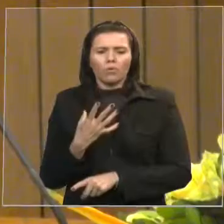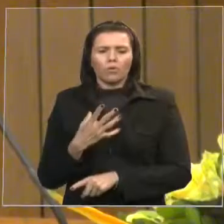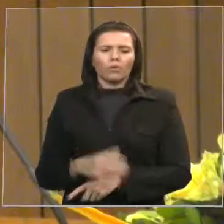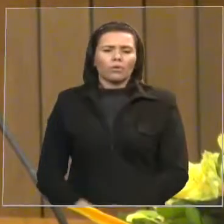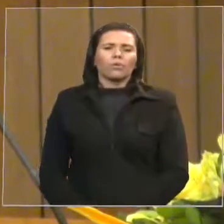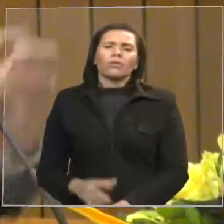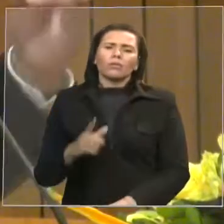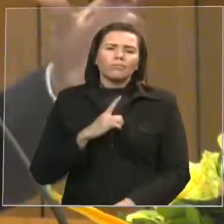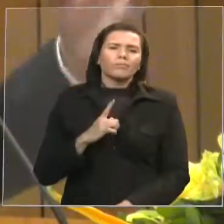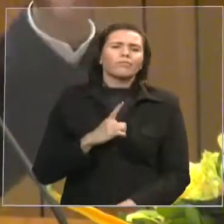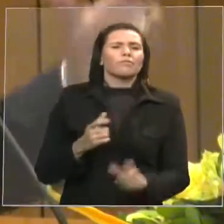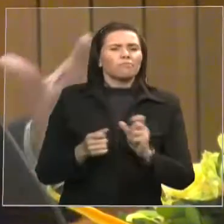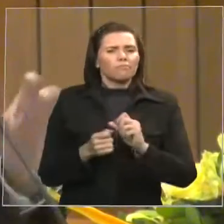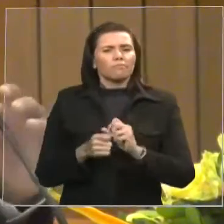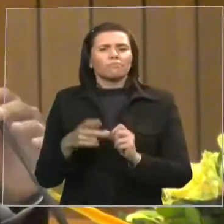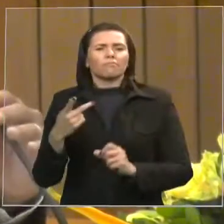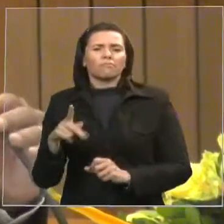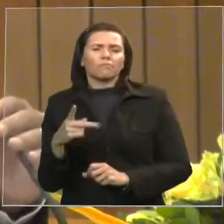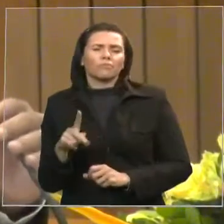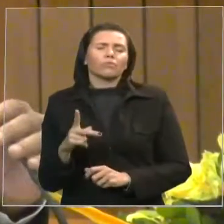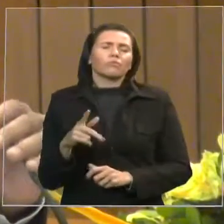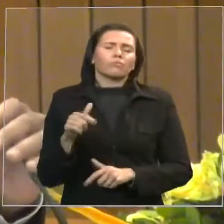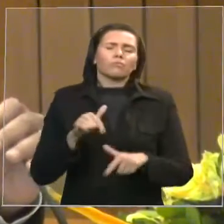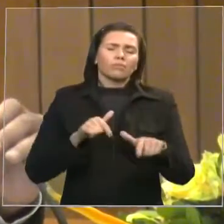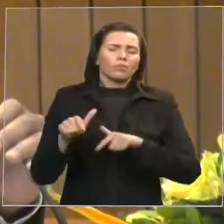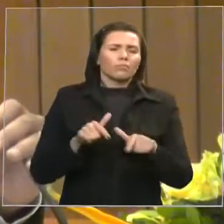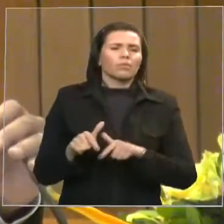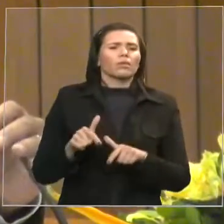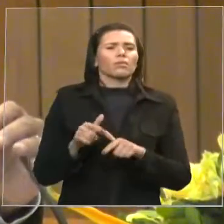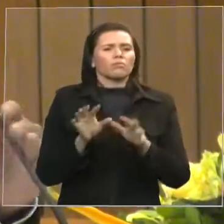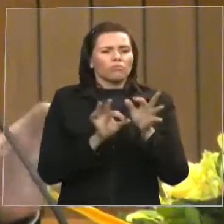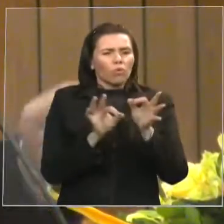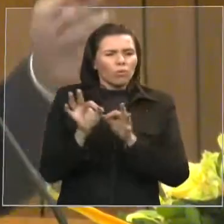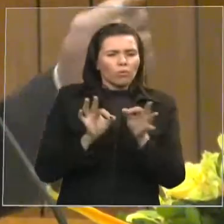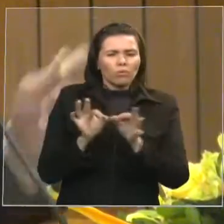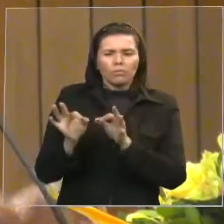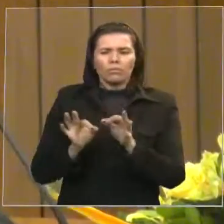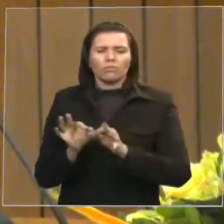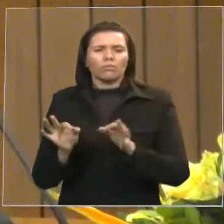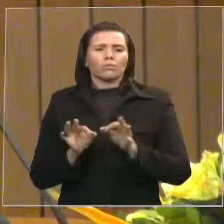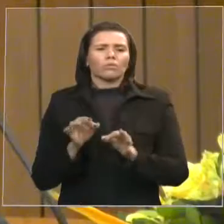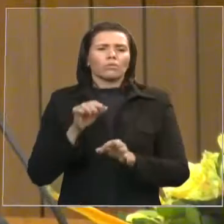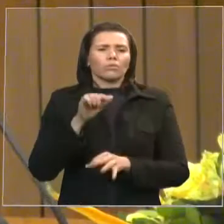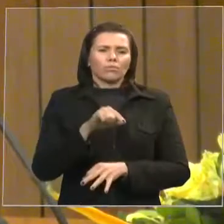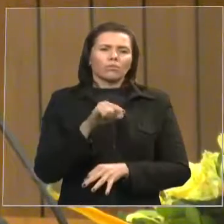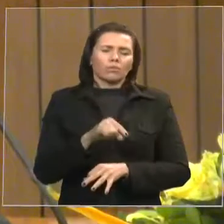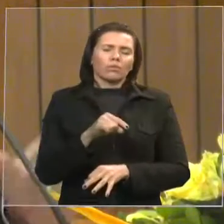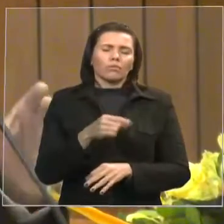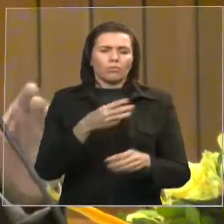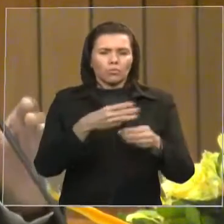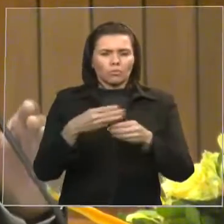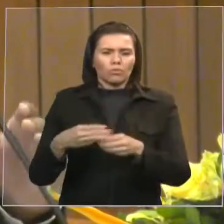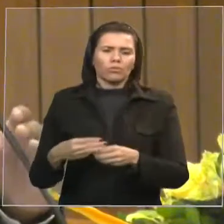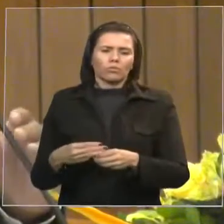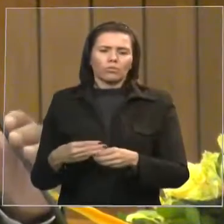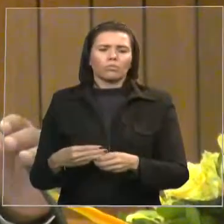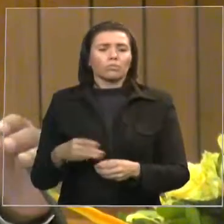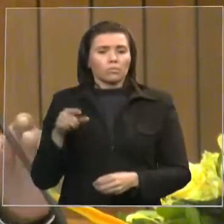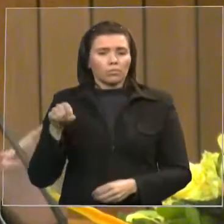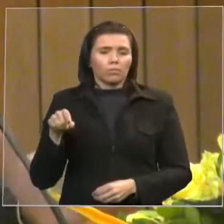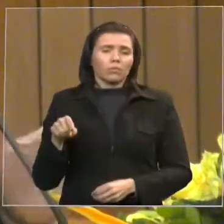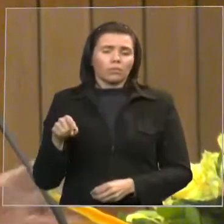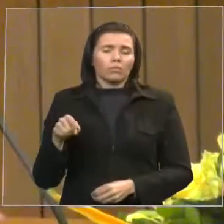ou seja, tem conduzido o município como prefeito da cidade no último domingo